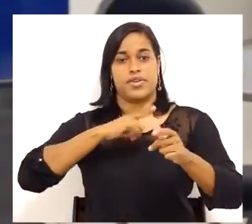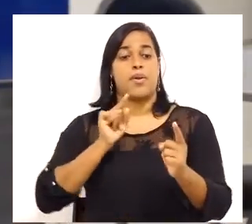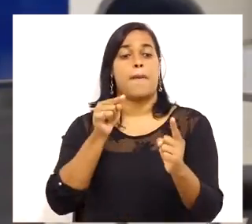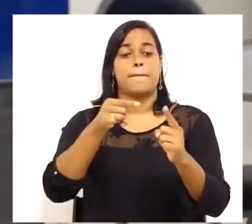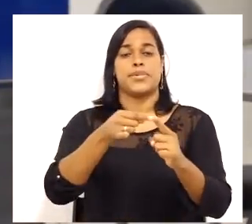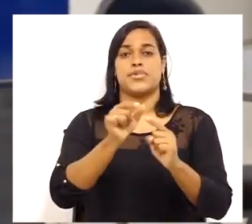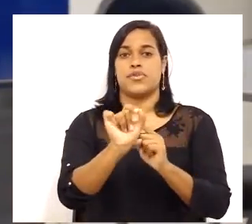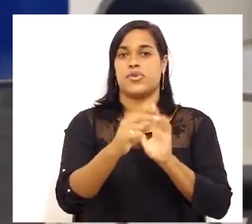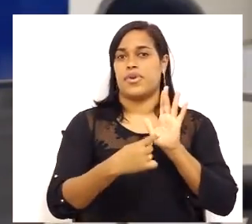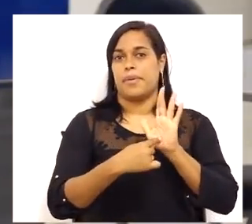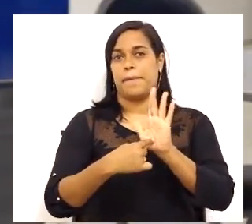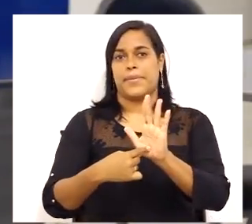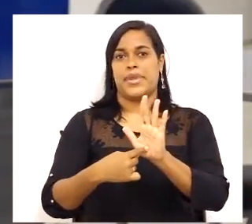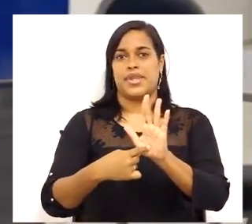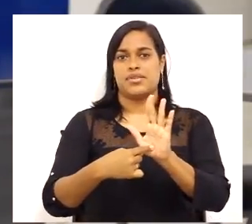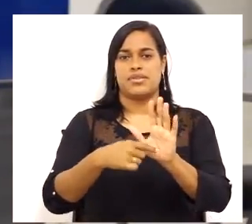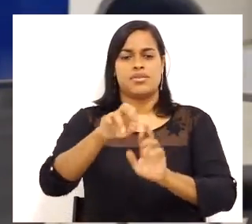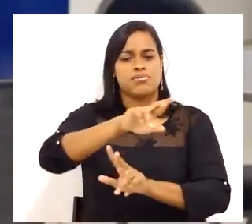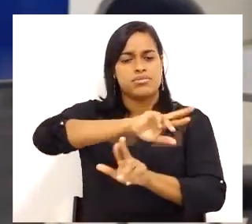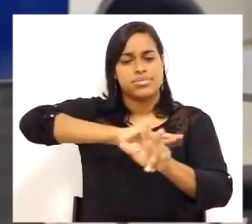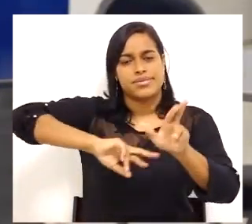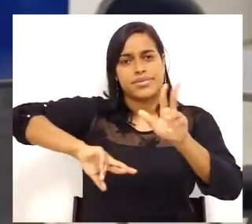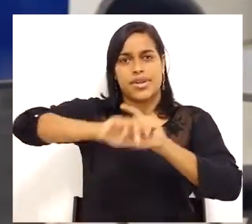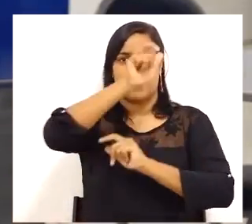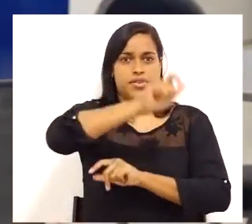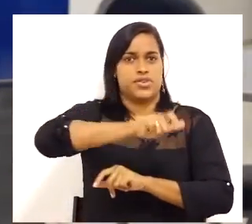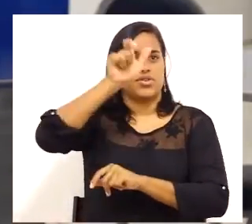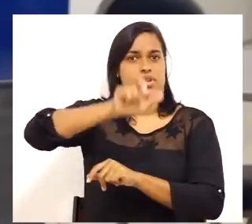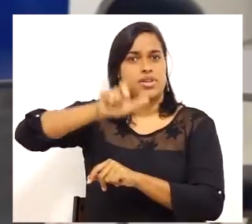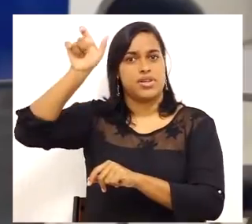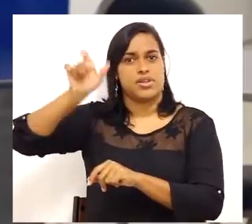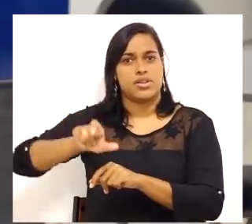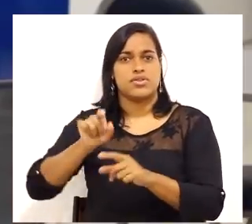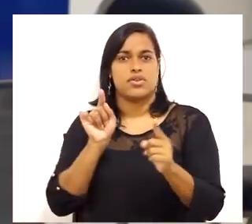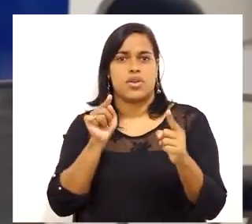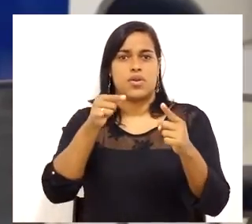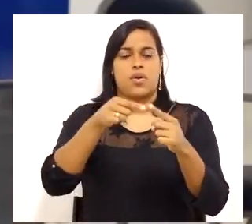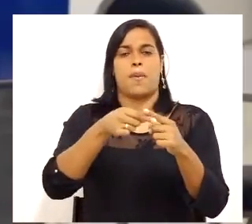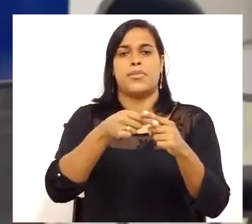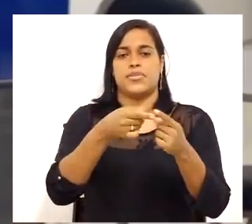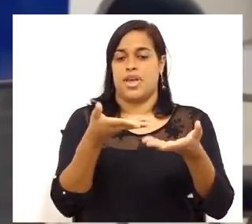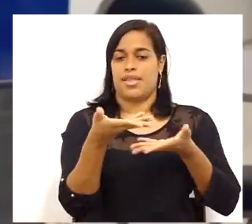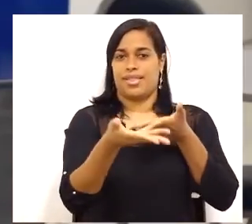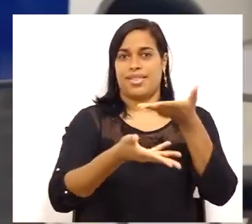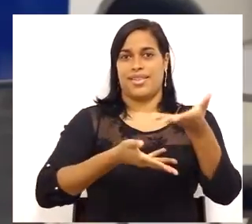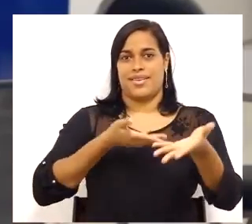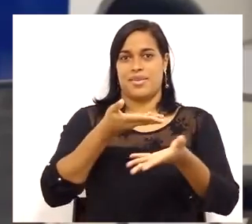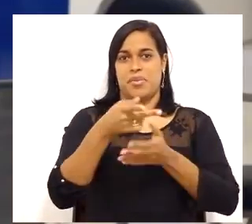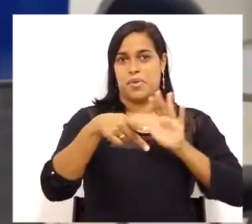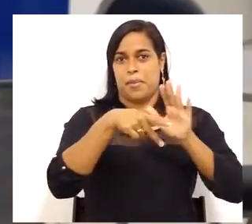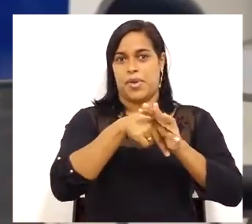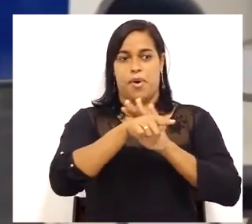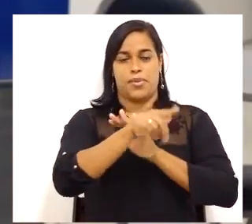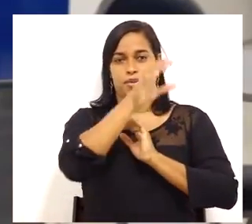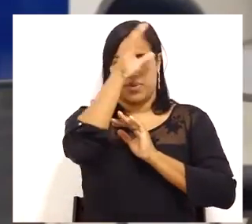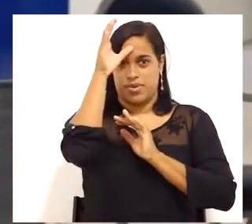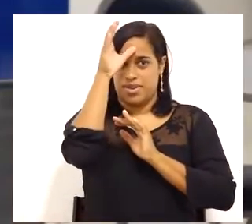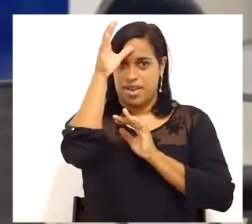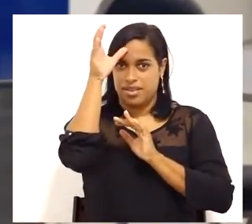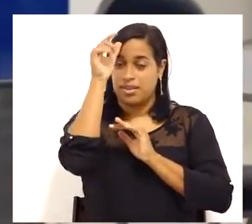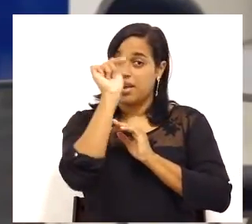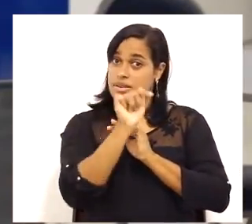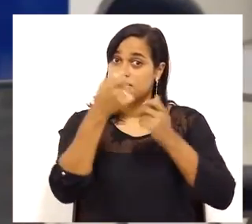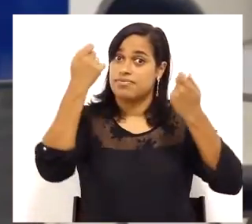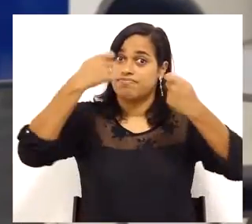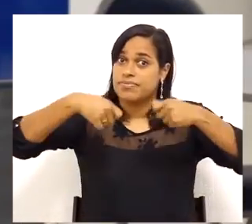apresentar uma série de características que tem como objetivo atender a necessidade do cliente. Essa